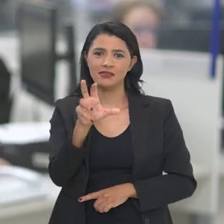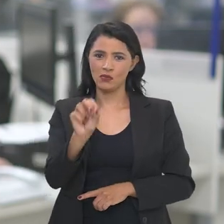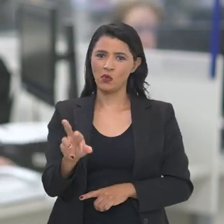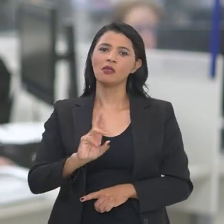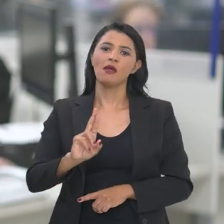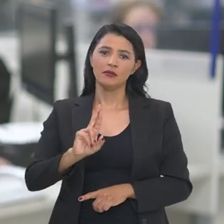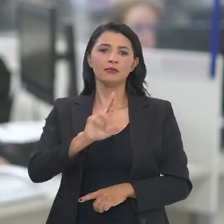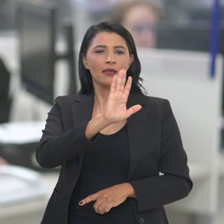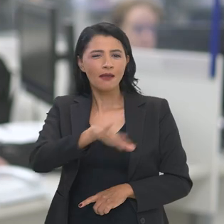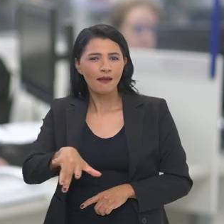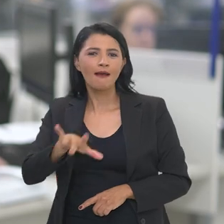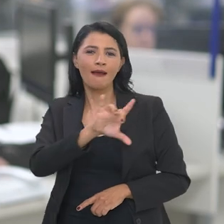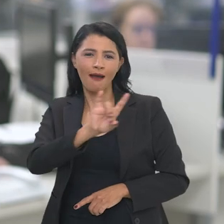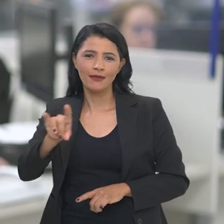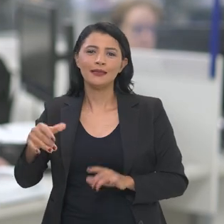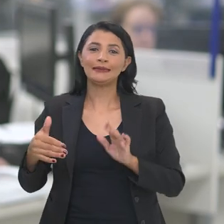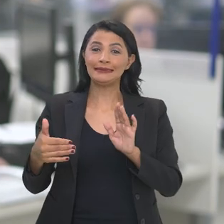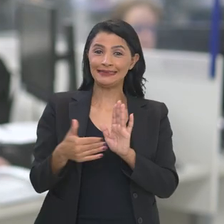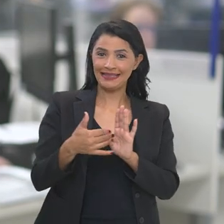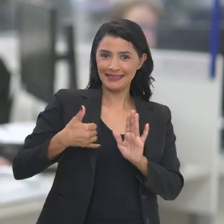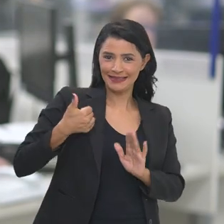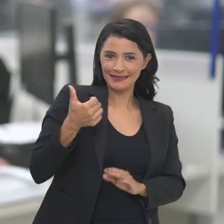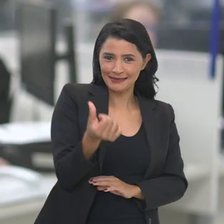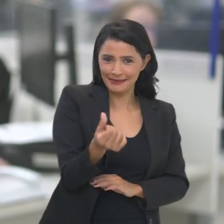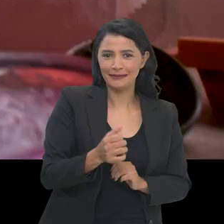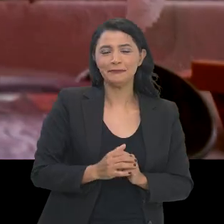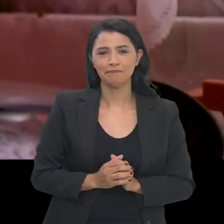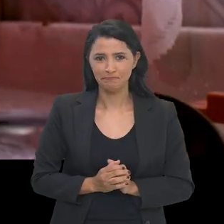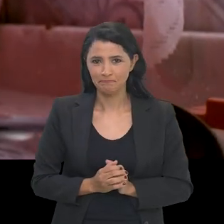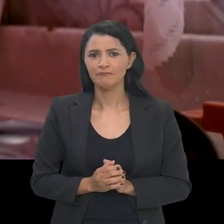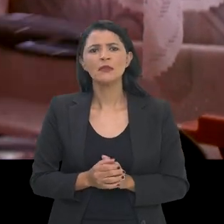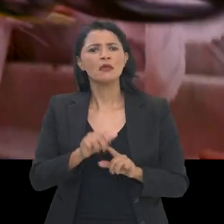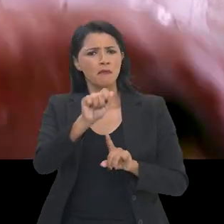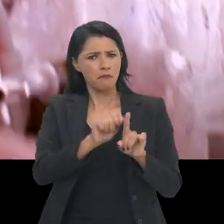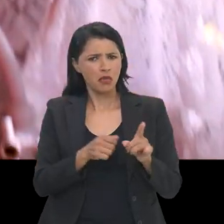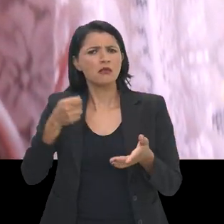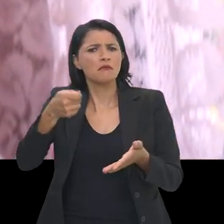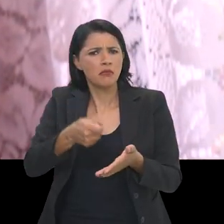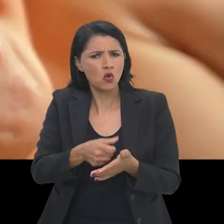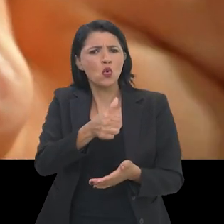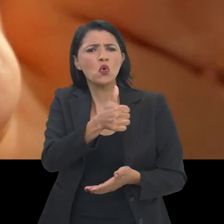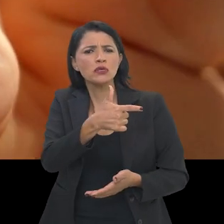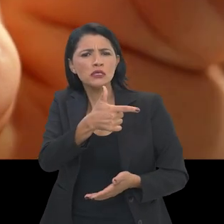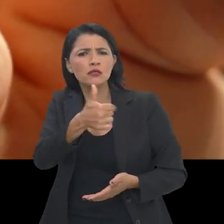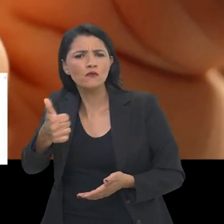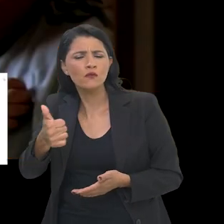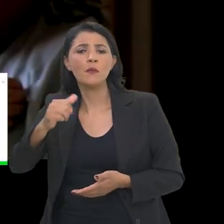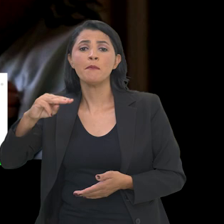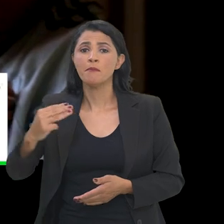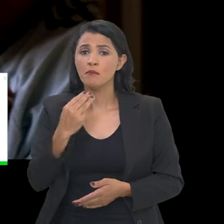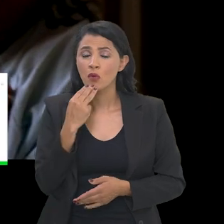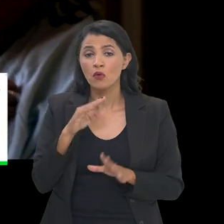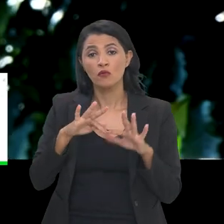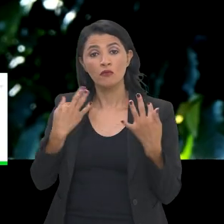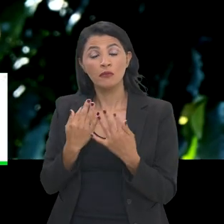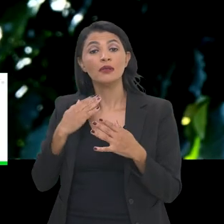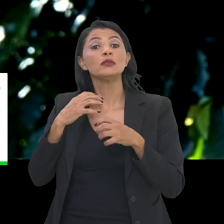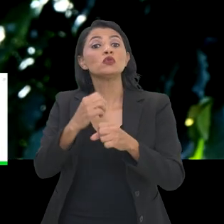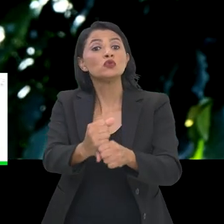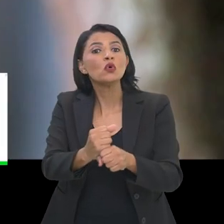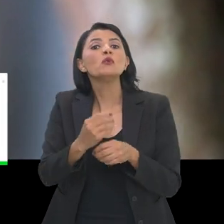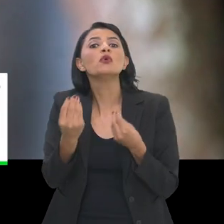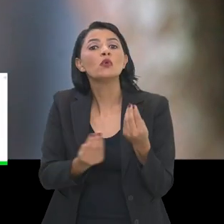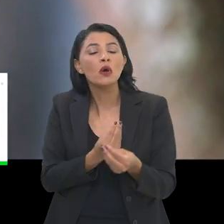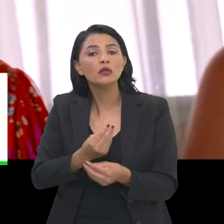mais adicional, de 150 reais por cada criança de até 6 anos. Neste mês, o programa alcançará mais 21 milhões de